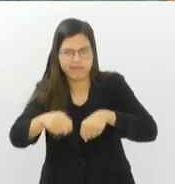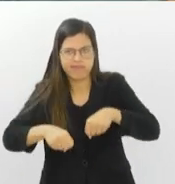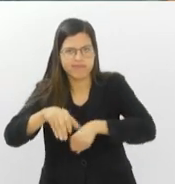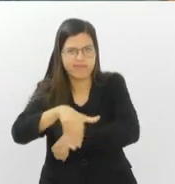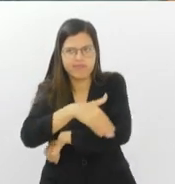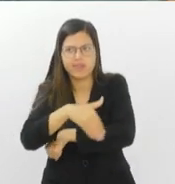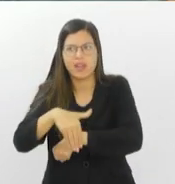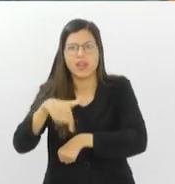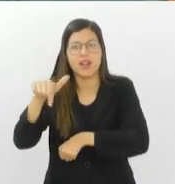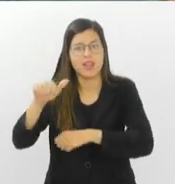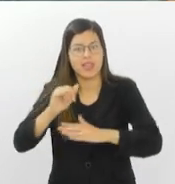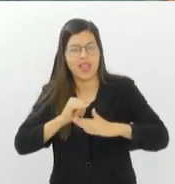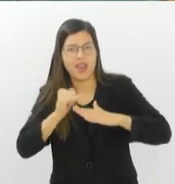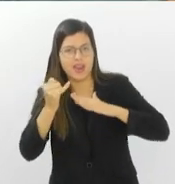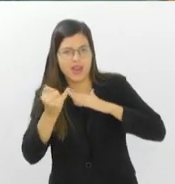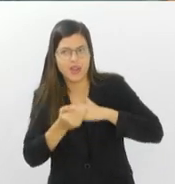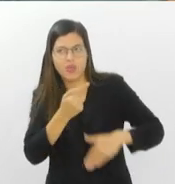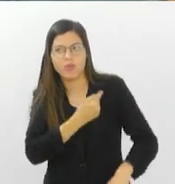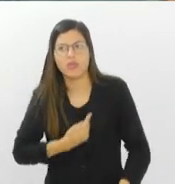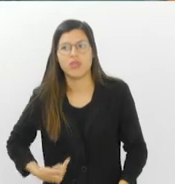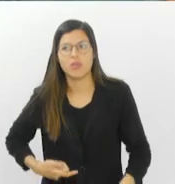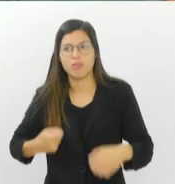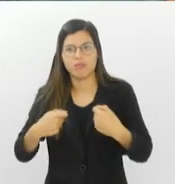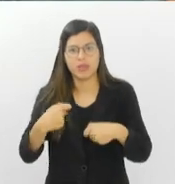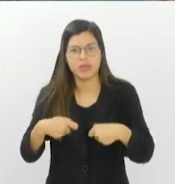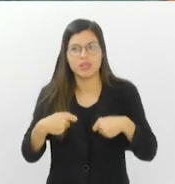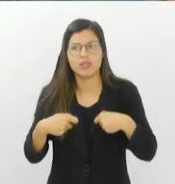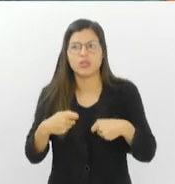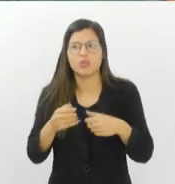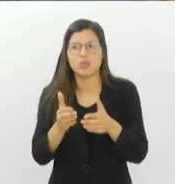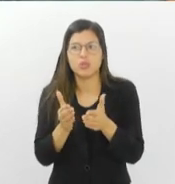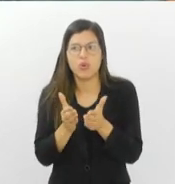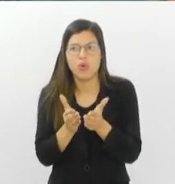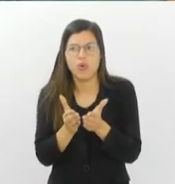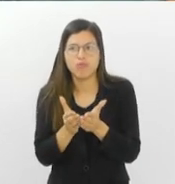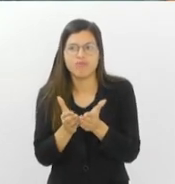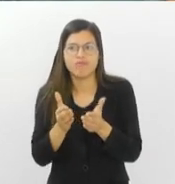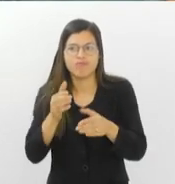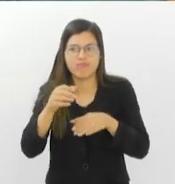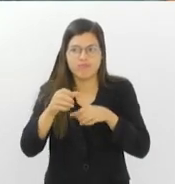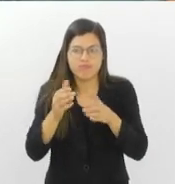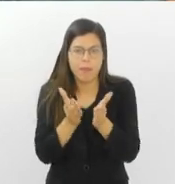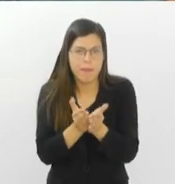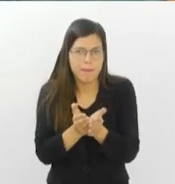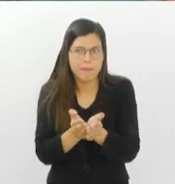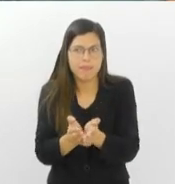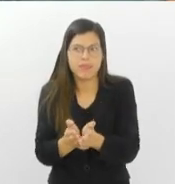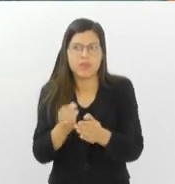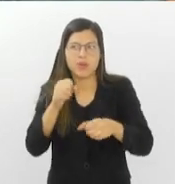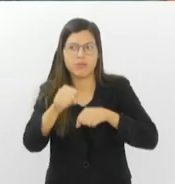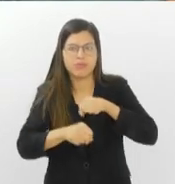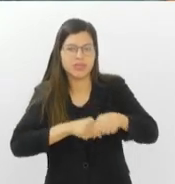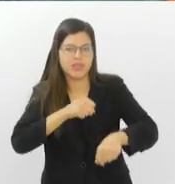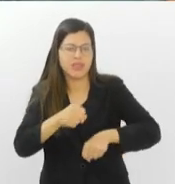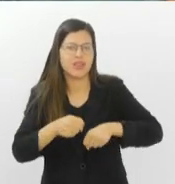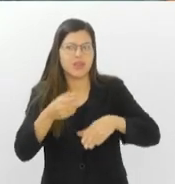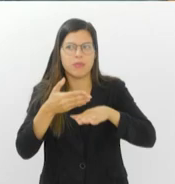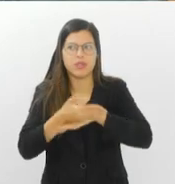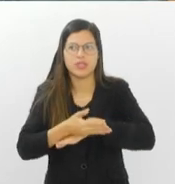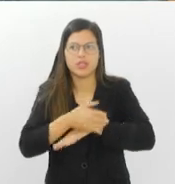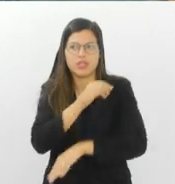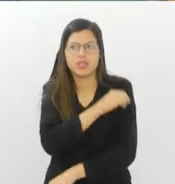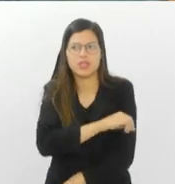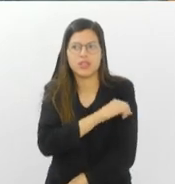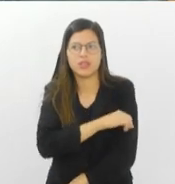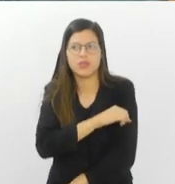teve que pegar barca com a bicicleta e para vir para o centro do Rio de Janeiro então é preciso fazer a integração de toda a cidade e as cidades